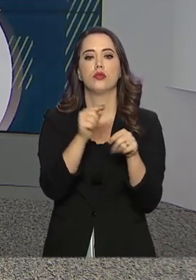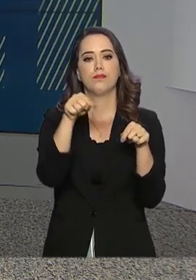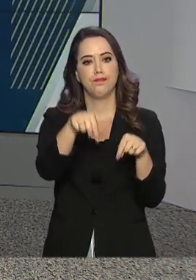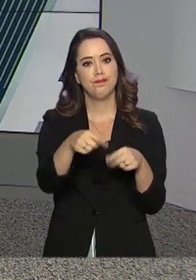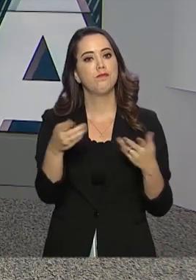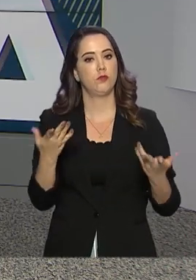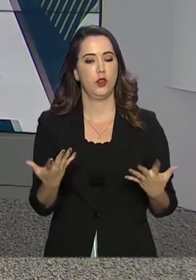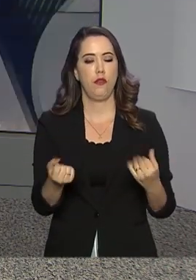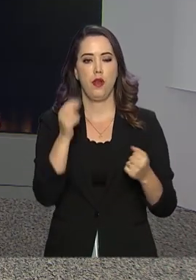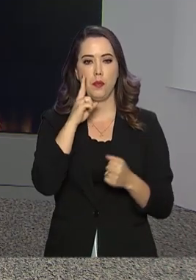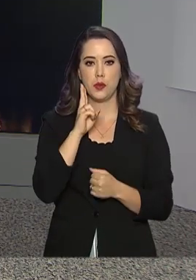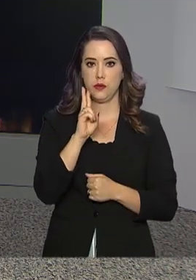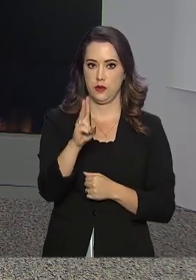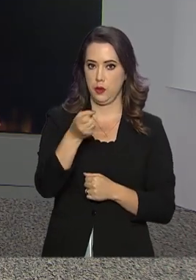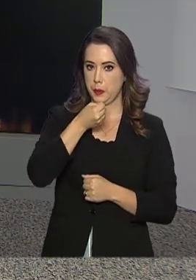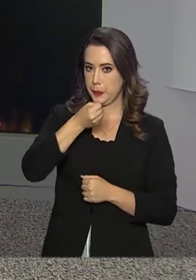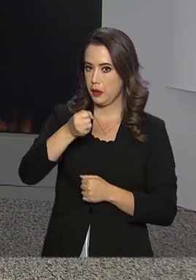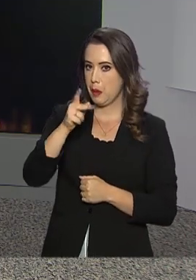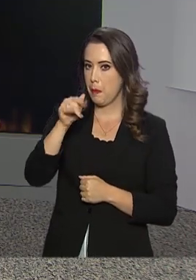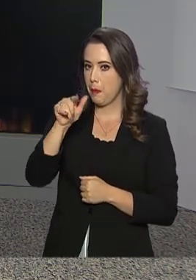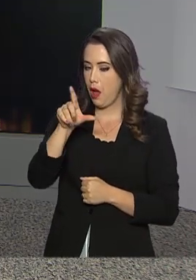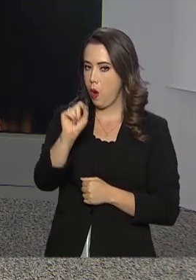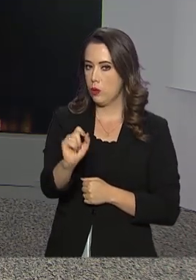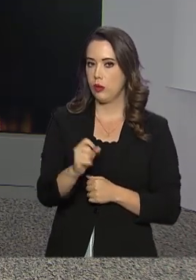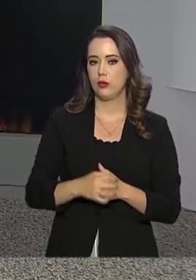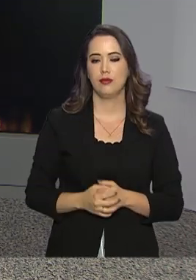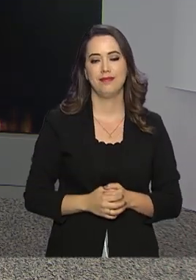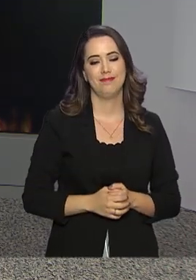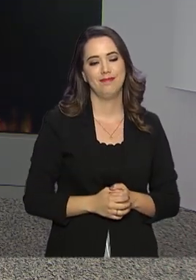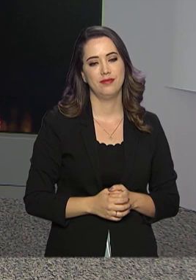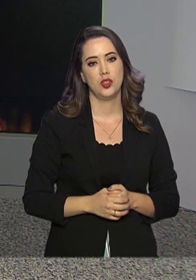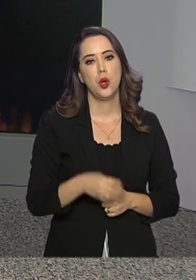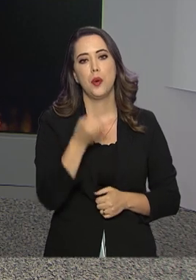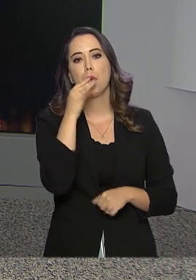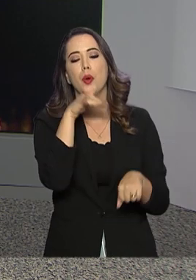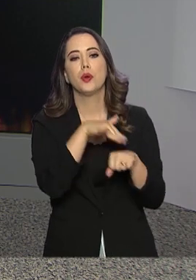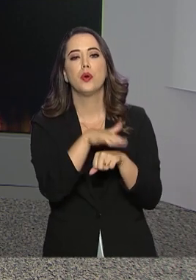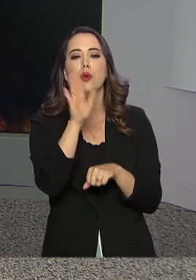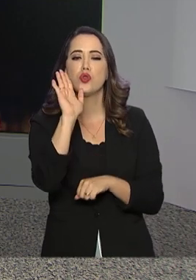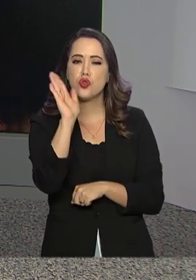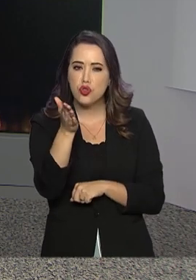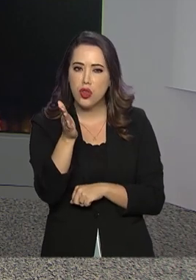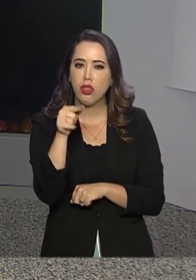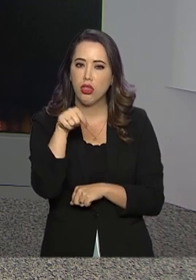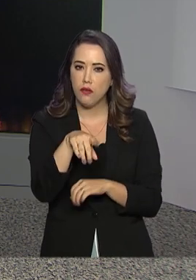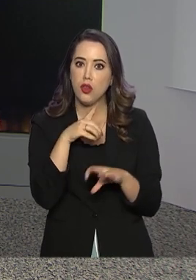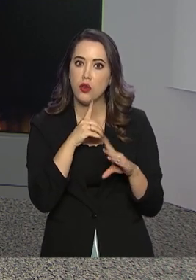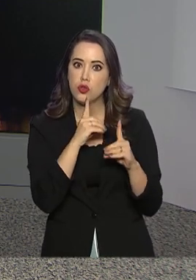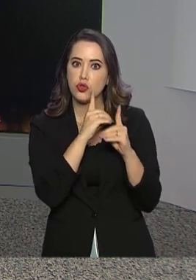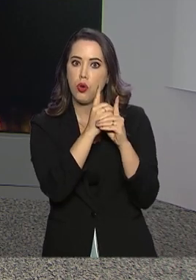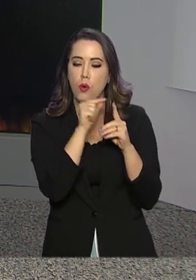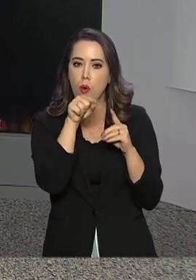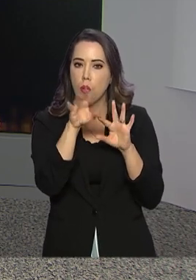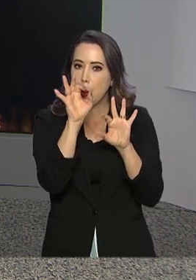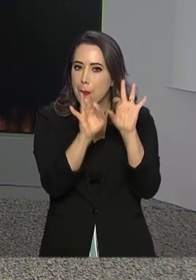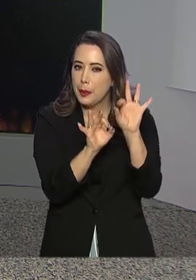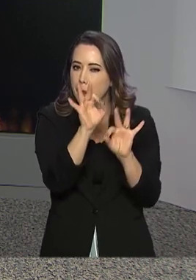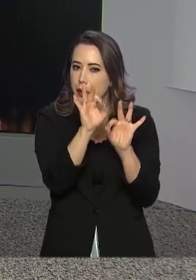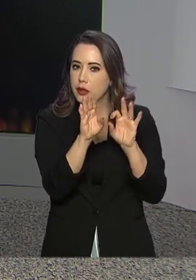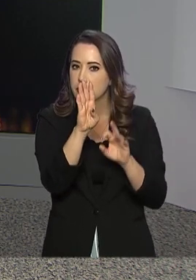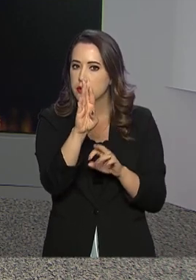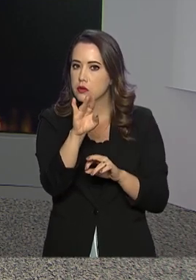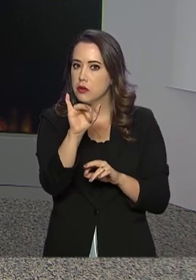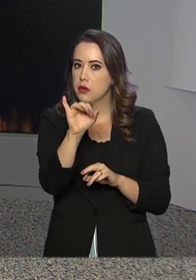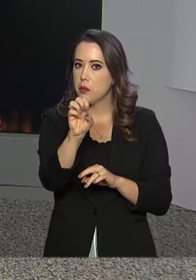nós vamos agora conversar com o repórter Paulo Leite. Paulo, boa noite. Já teve hoje evento preparatório do BRICS, não é?